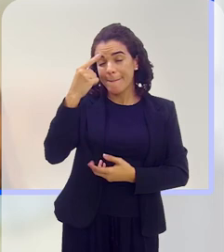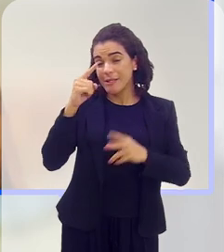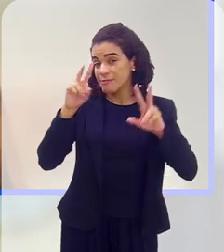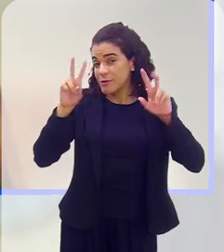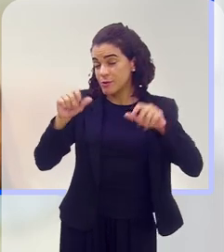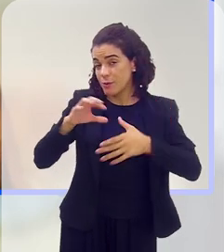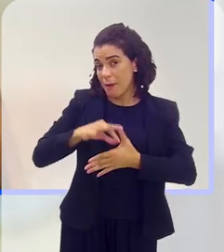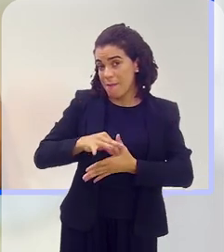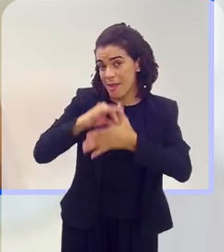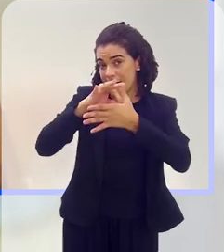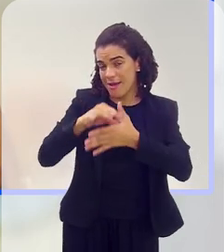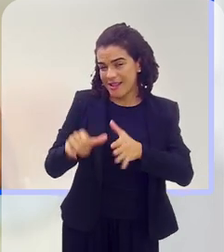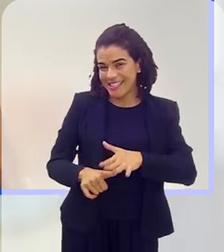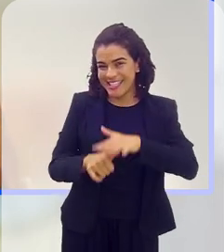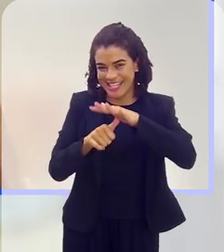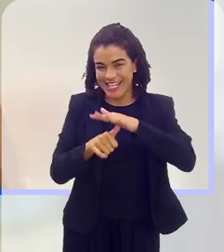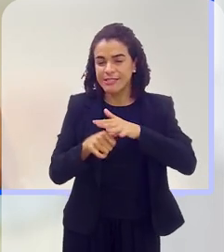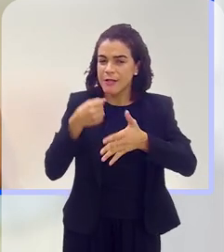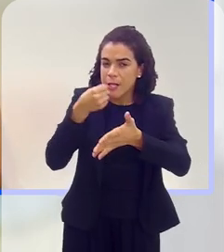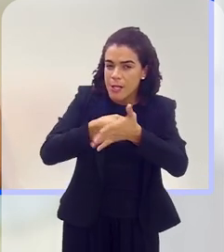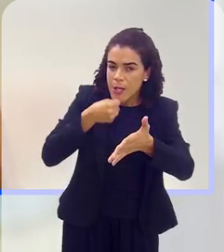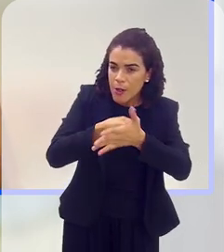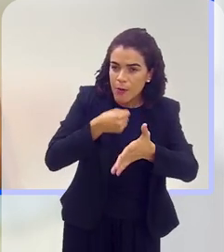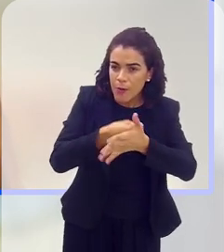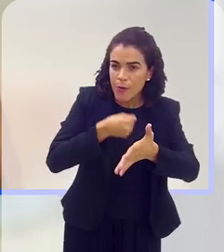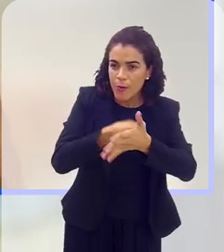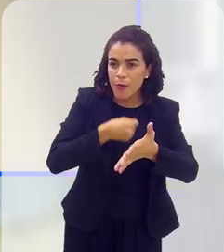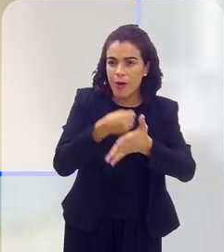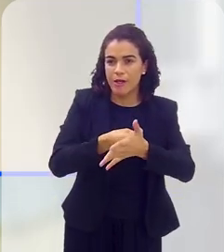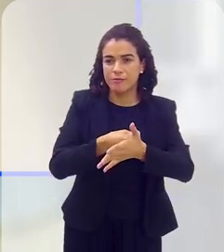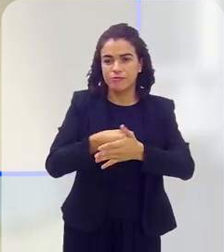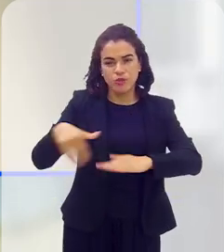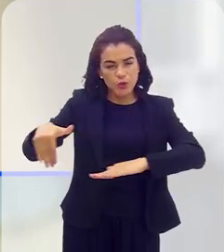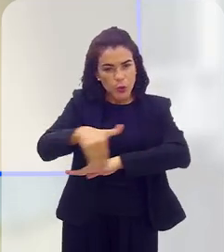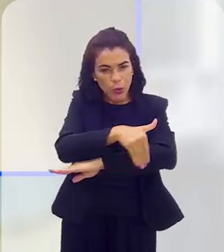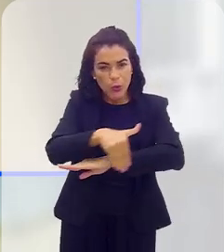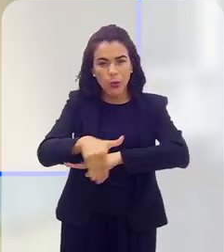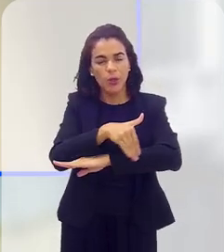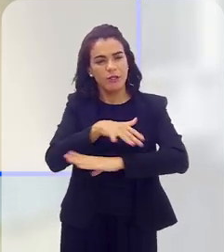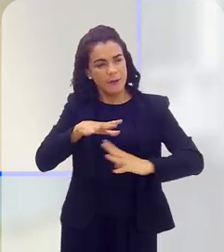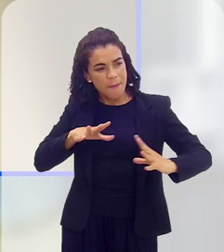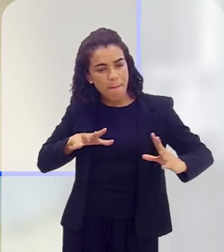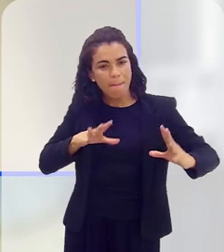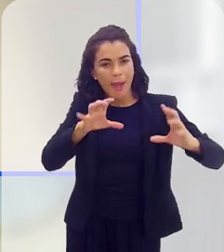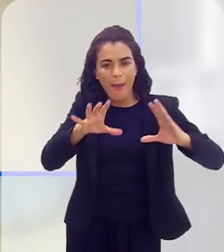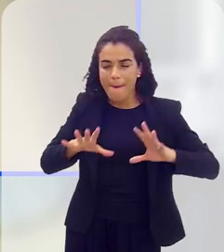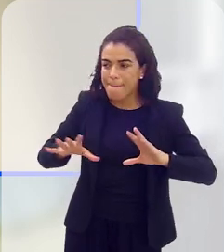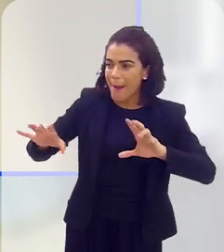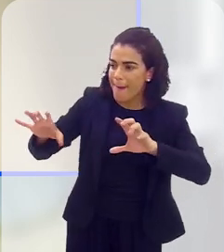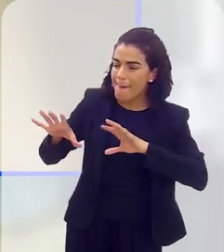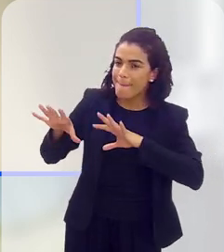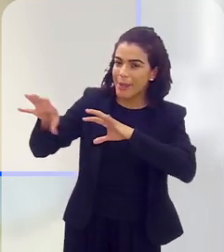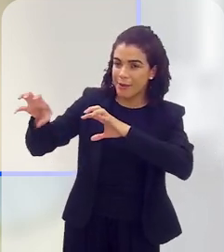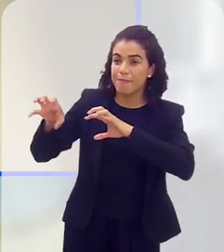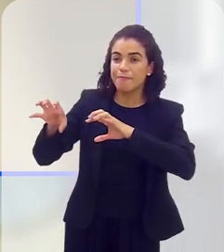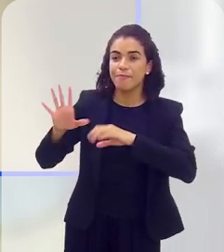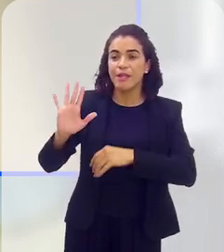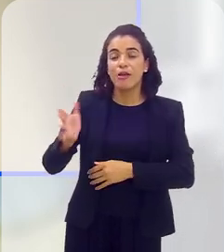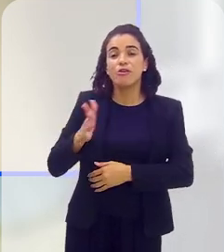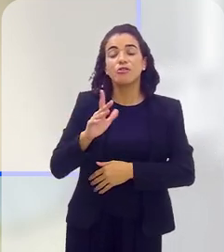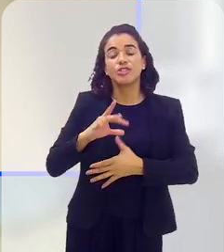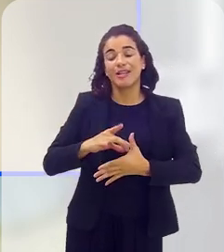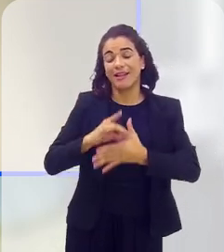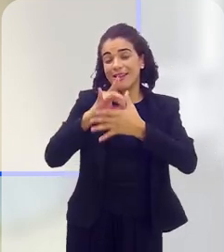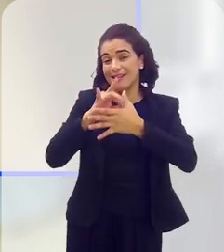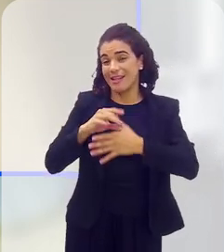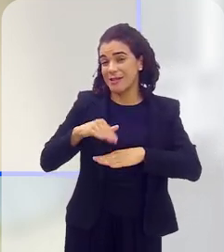minha liderança sempre foi aquela liderança de luta, de rua, de brigar, sempre, eu comecei assim, eu